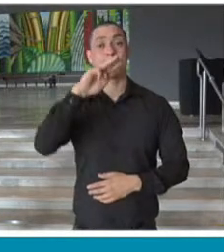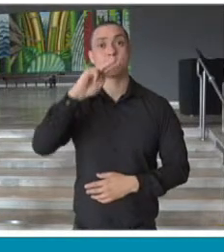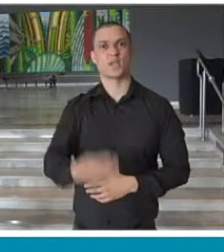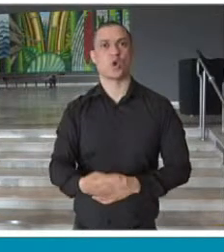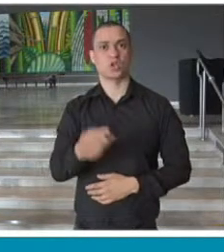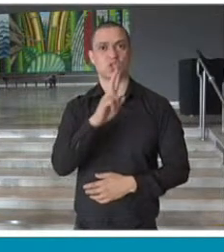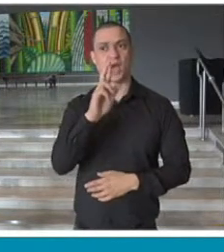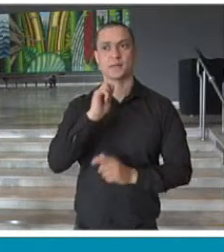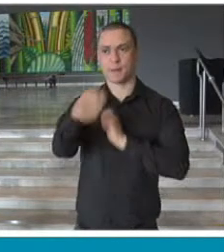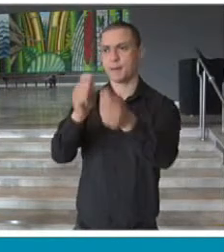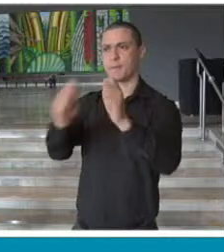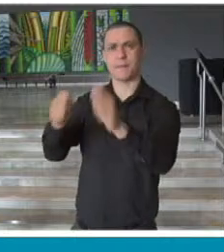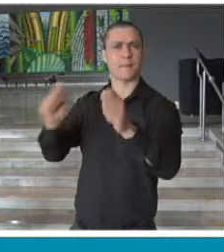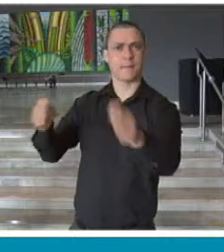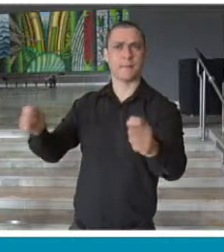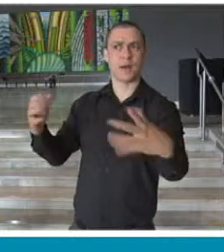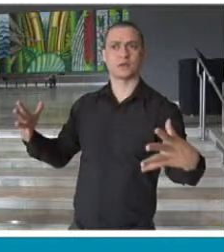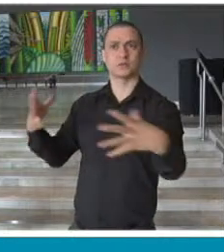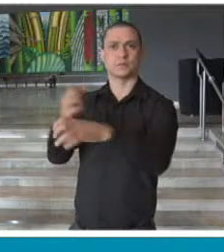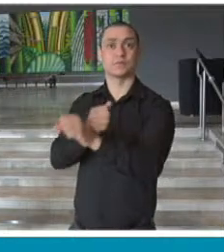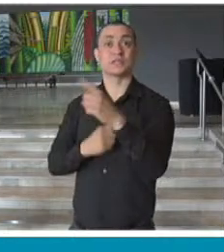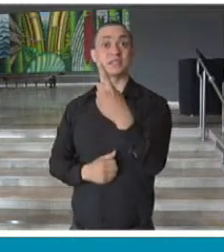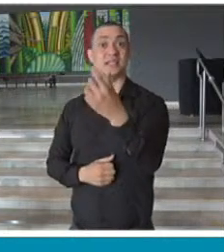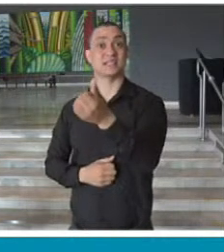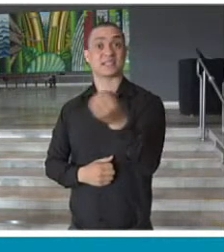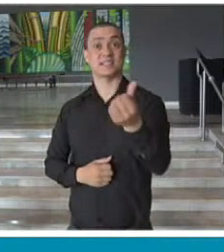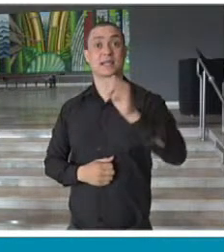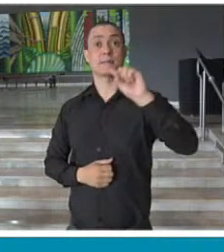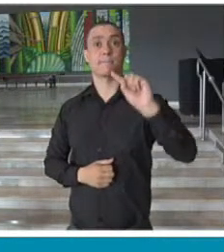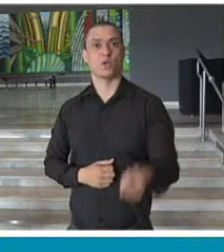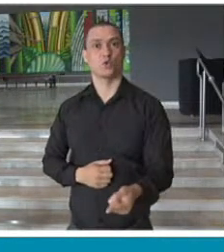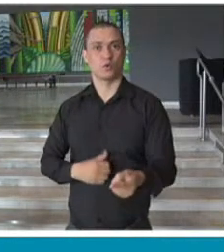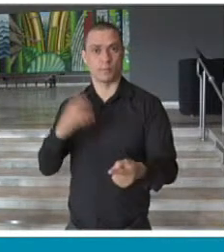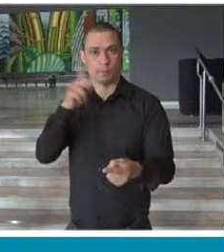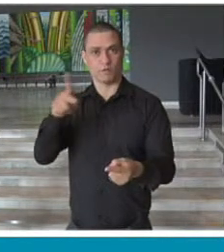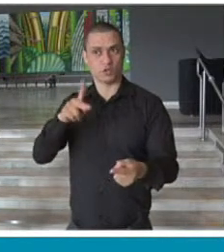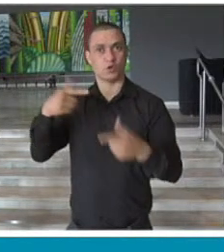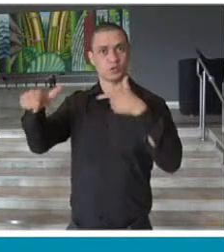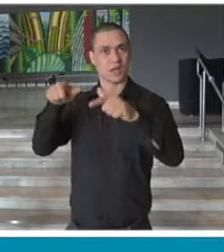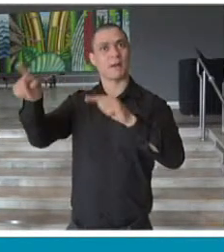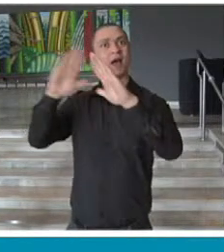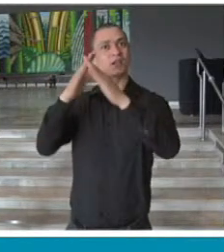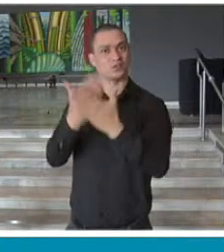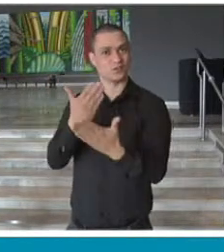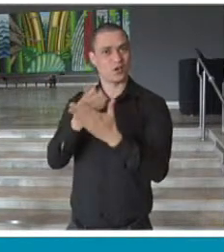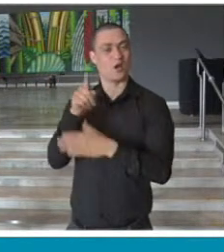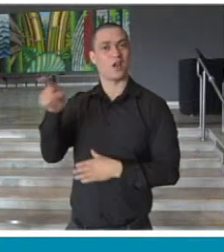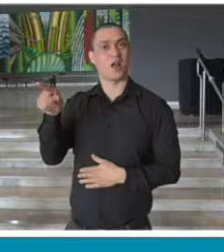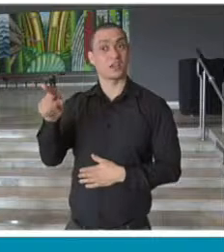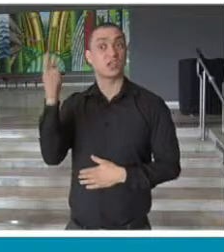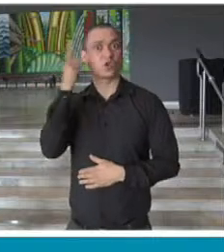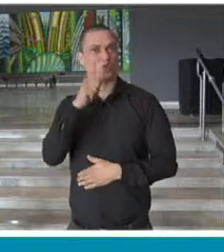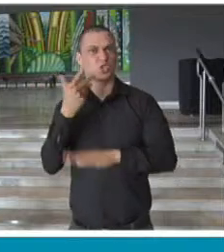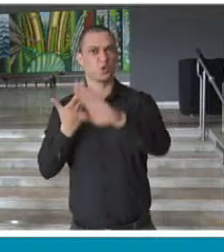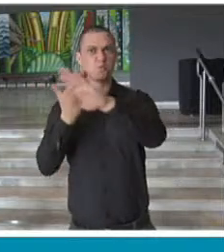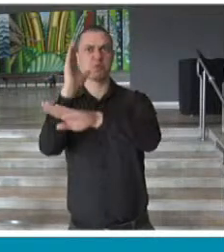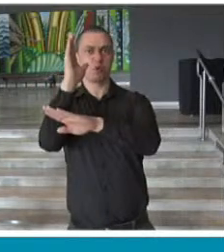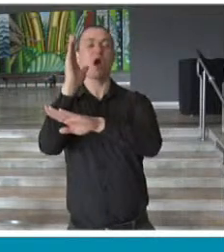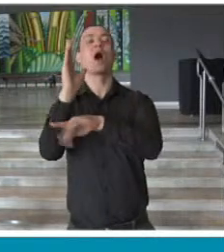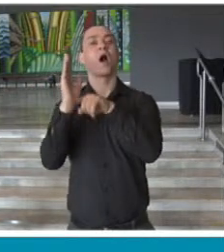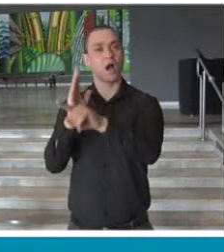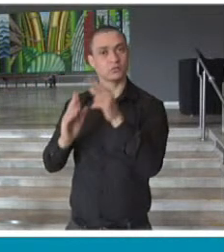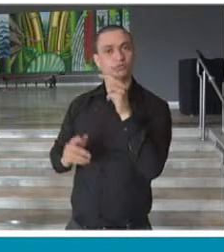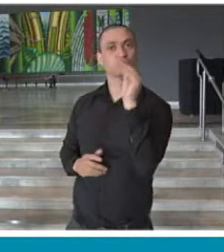atendem a 166 mil servidores das escolas que atingiram os resultados. E